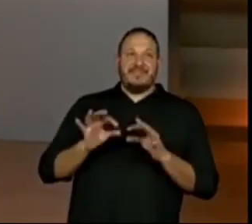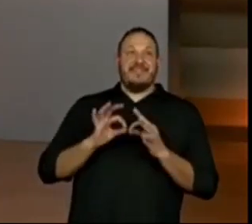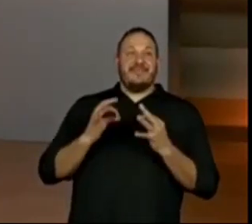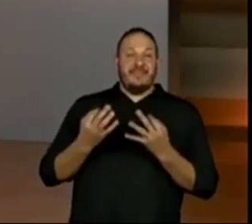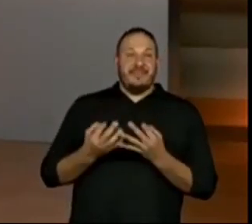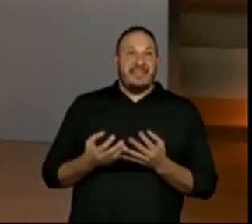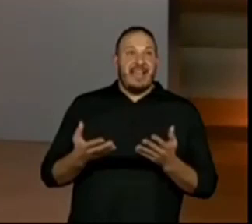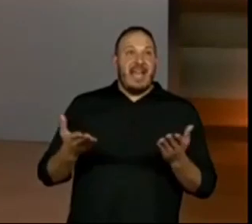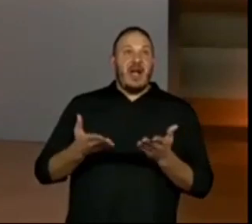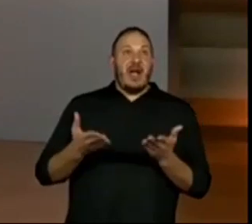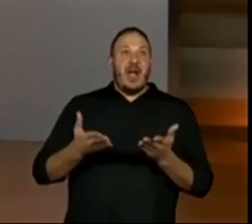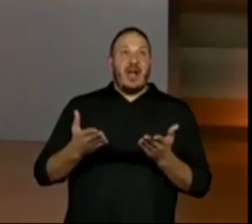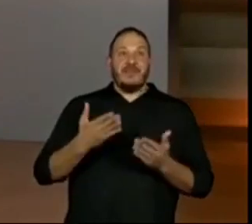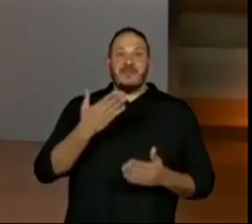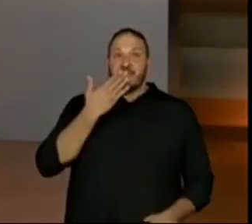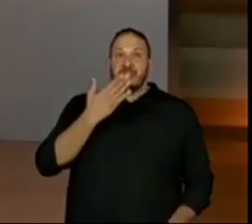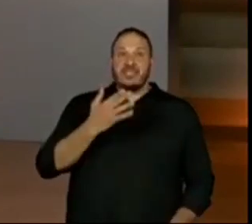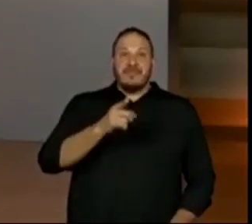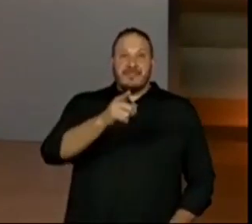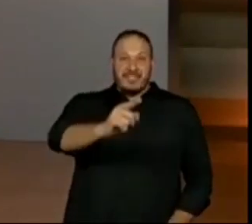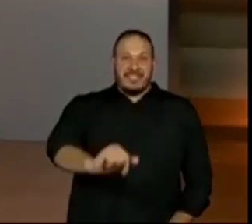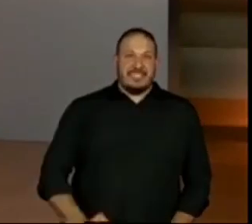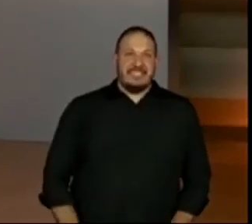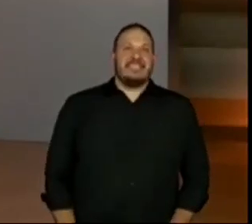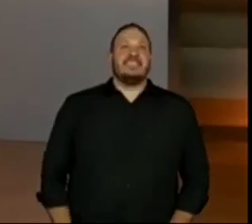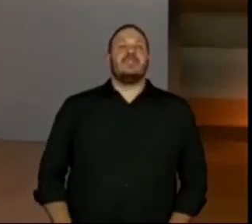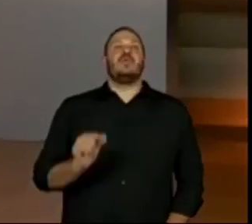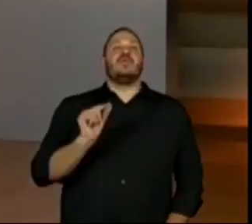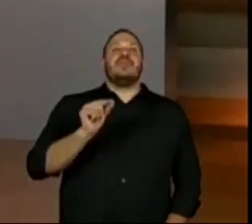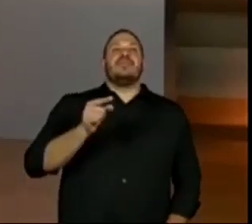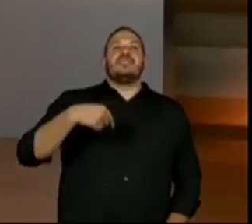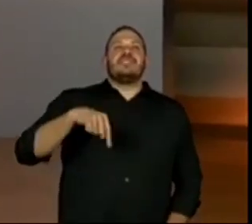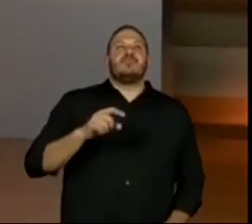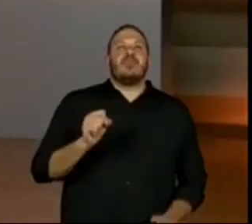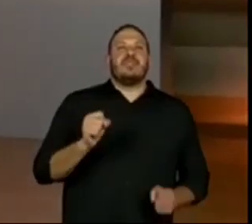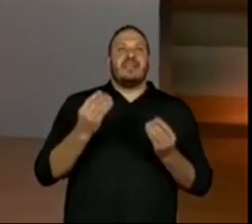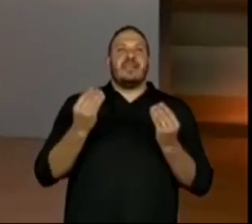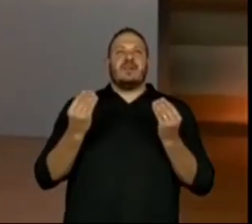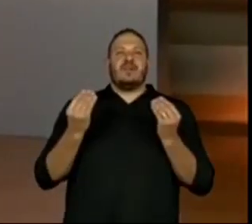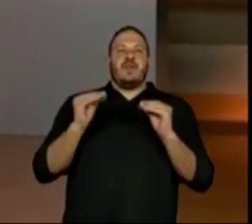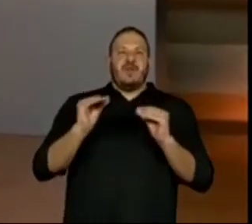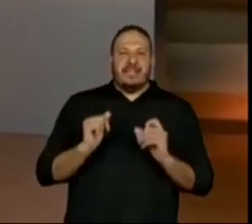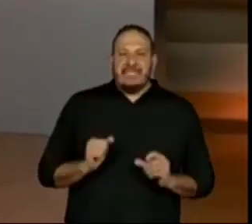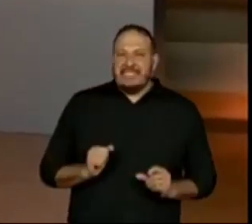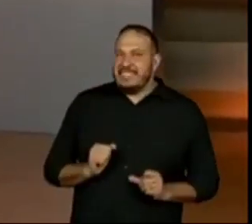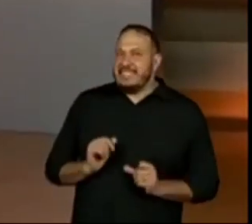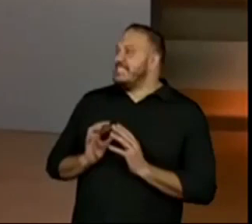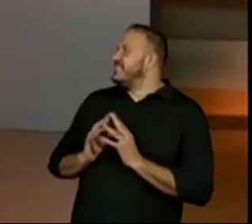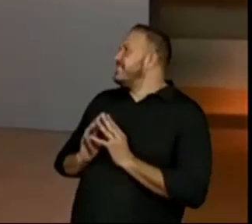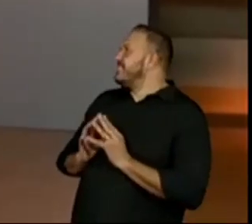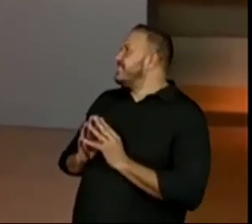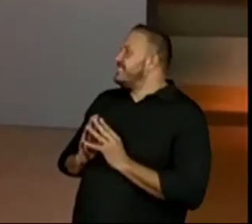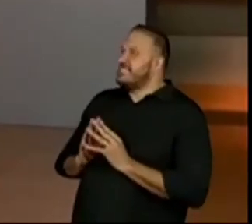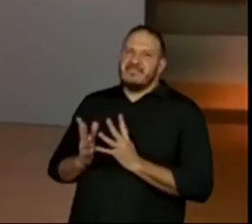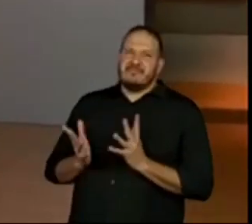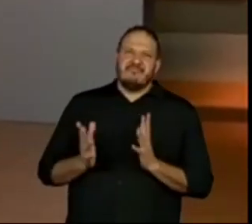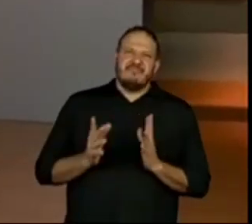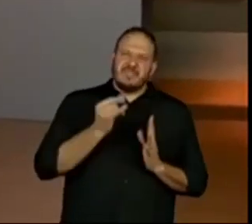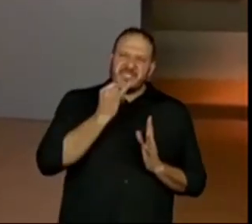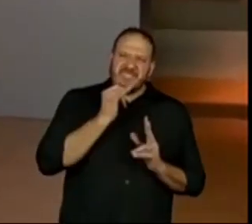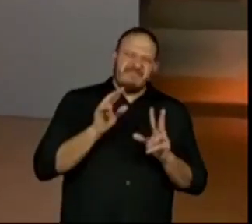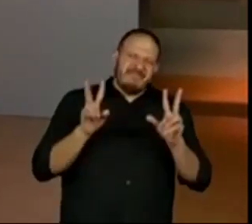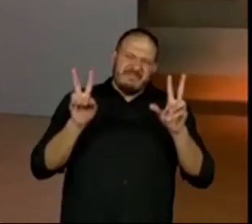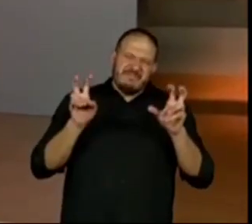Agora, vou pedir para vocês. O que que a gente pode colocar aqui, ó? Tem... Quando eu coloco aqui da família,